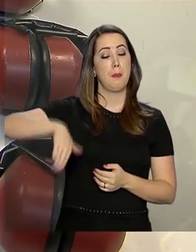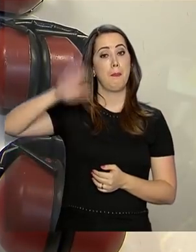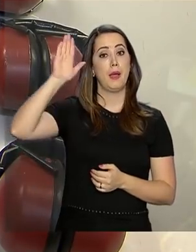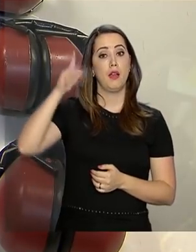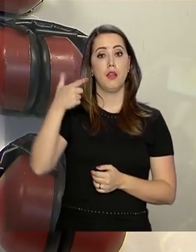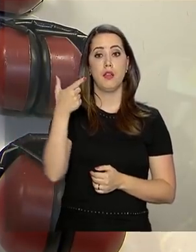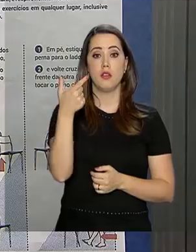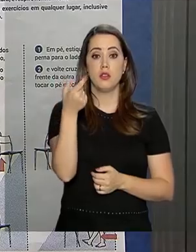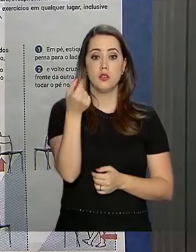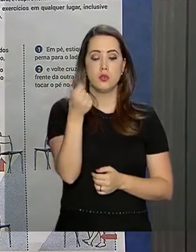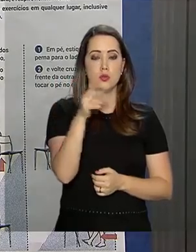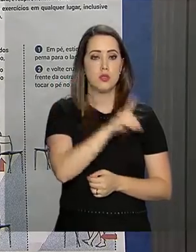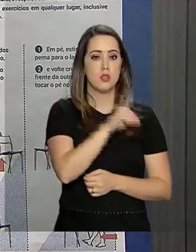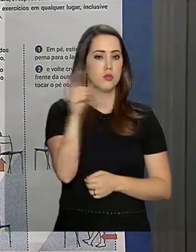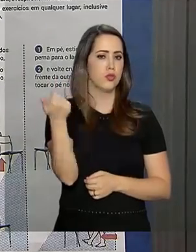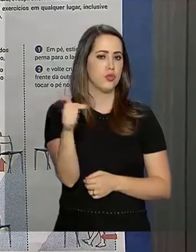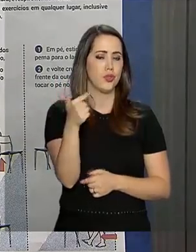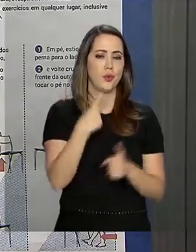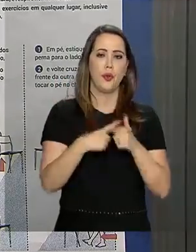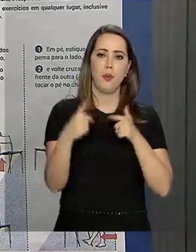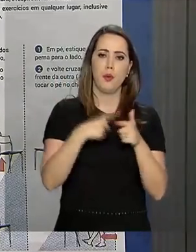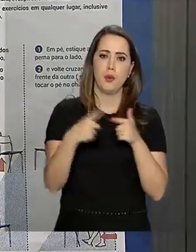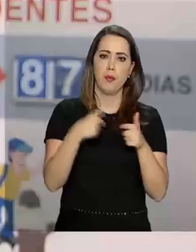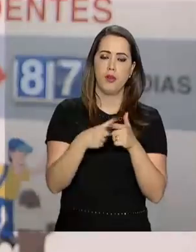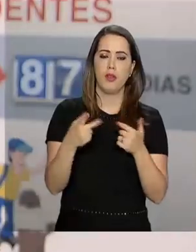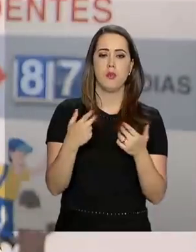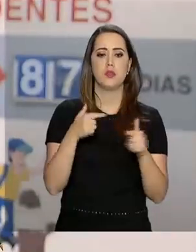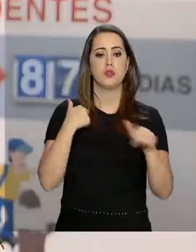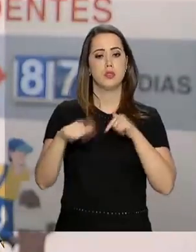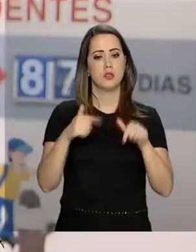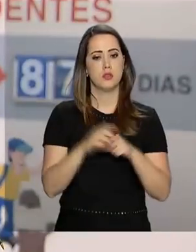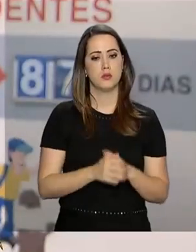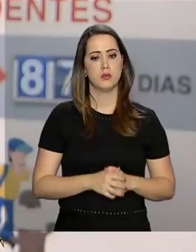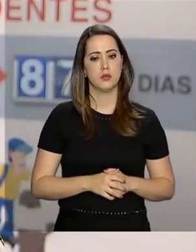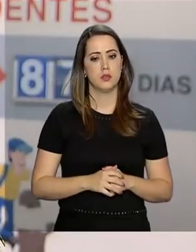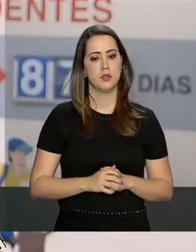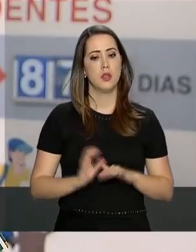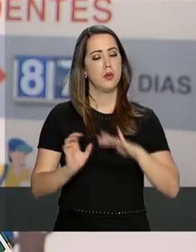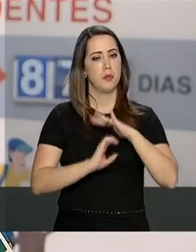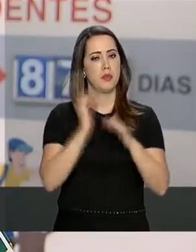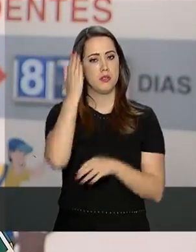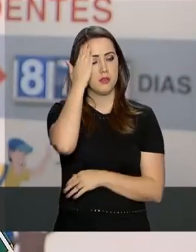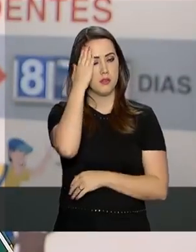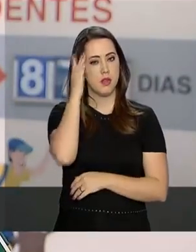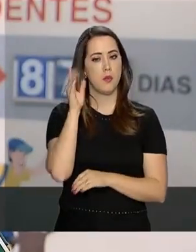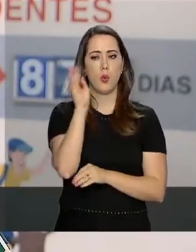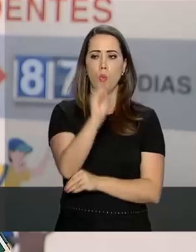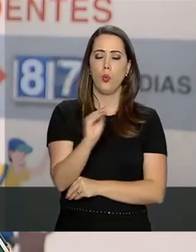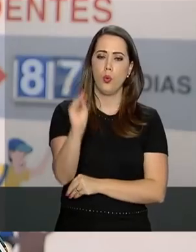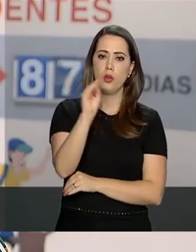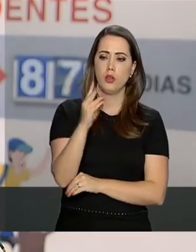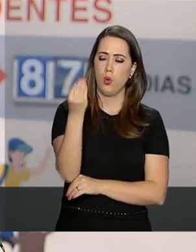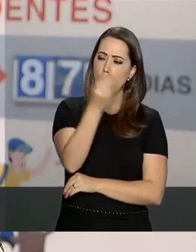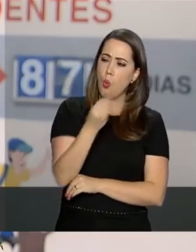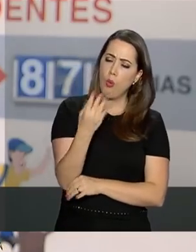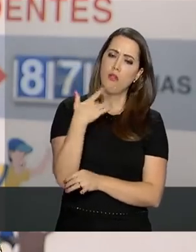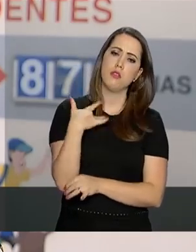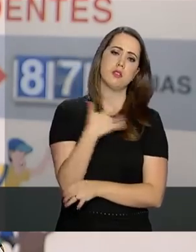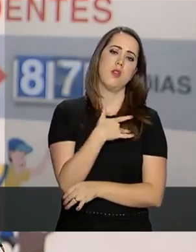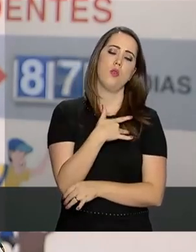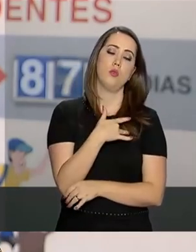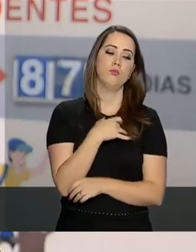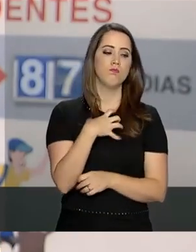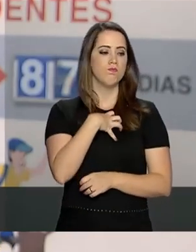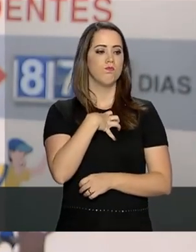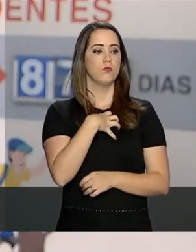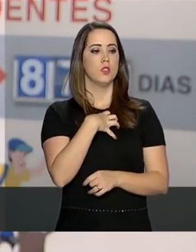200 dias sem registro de acidentes de trabalho. Se empregado sabe que a empresa cuida dele, cuida da sua saúde, ele vai trabalhar com mais